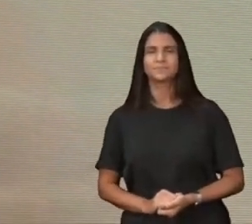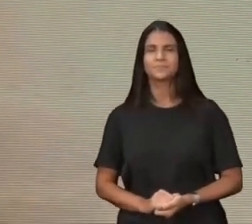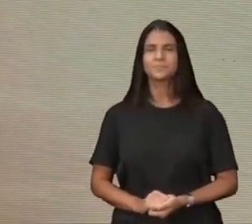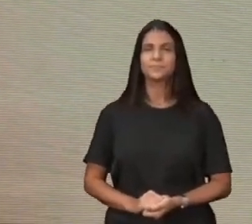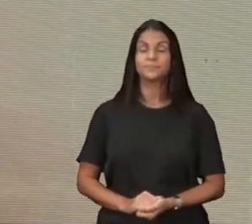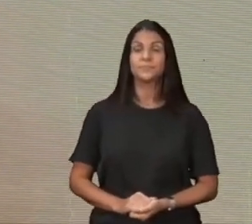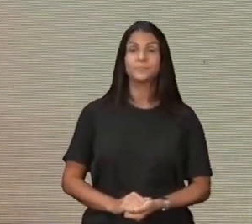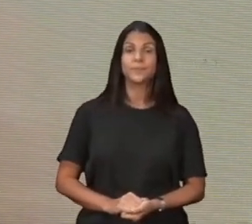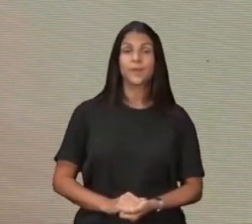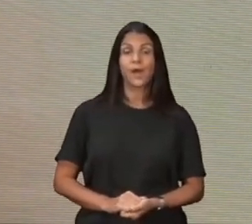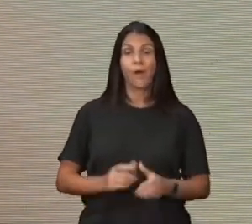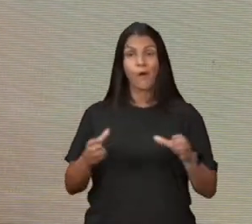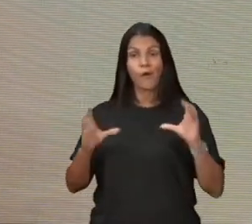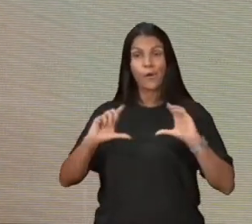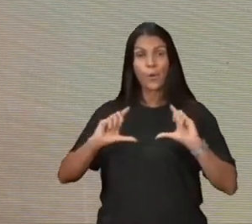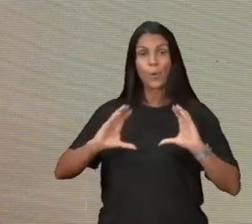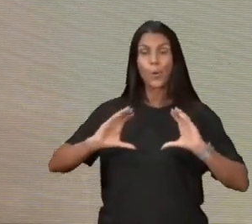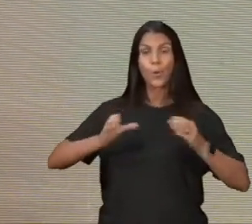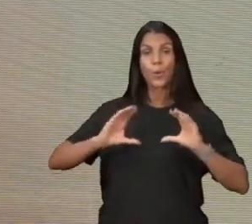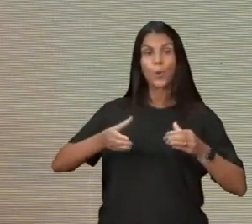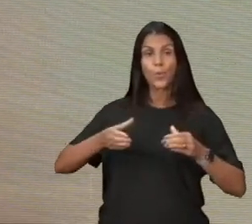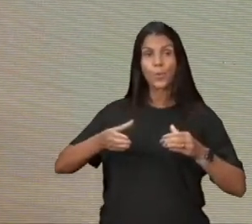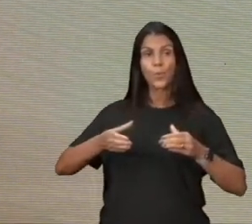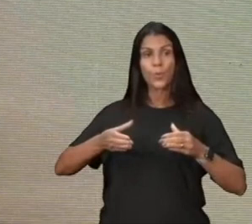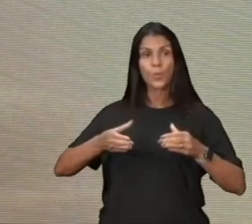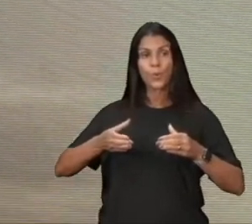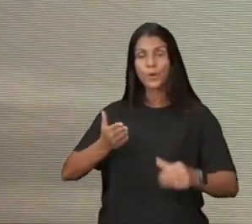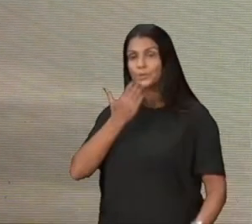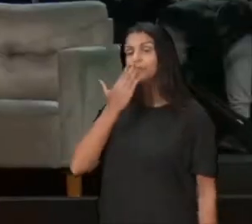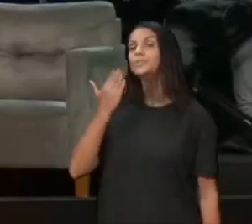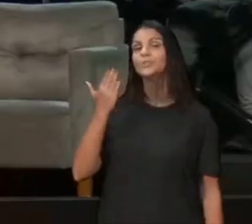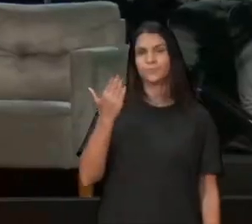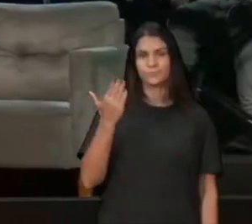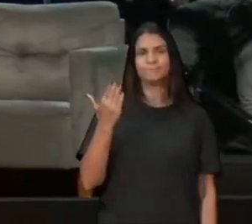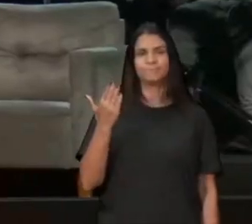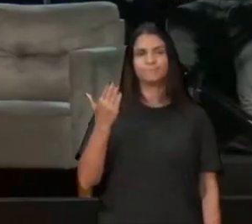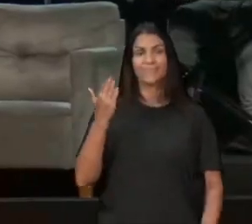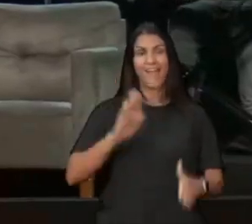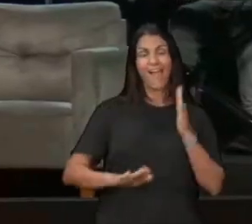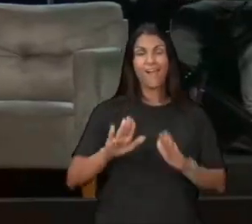num time, tem hora que o seu desempenho não está bom, mas alguém marca o gol para você,